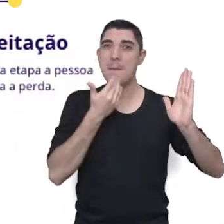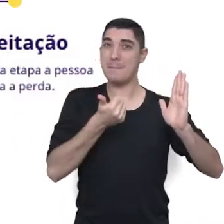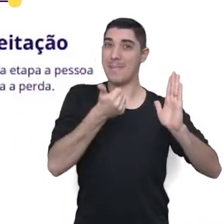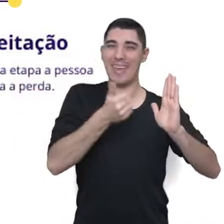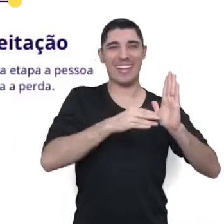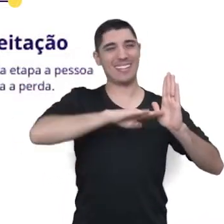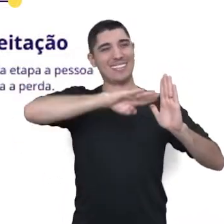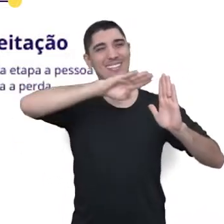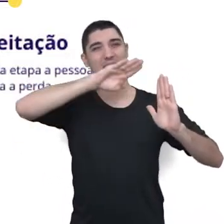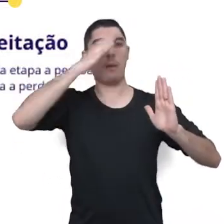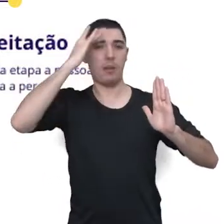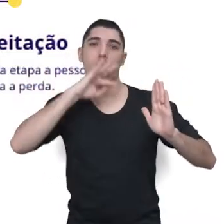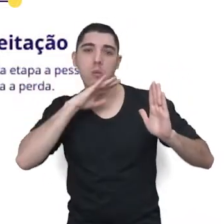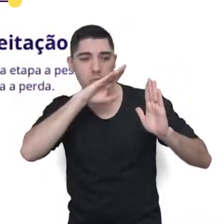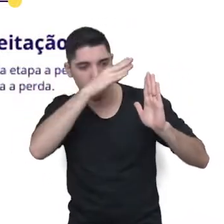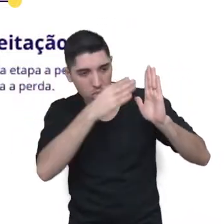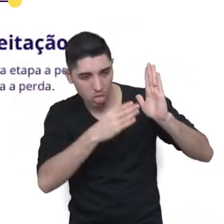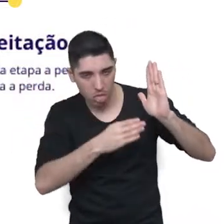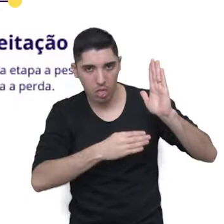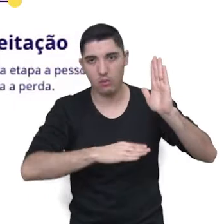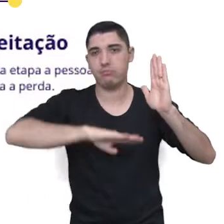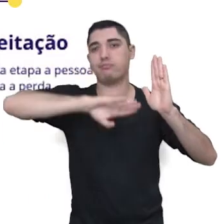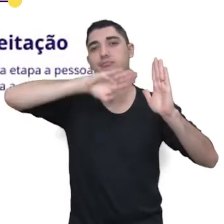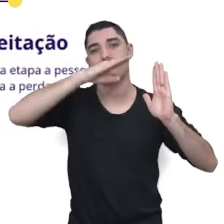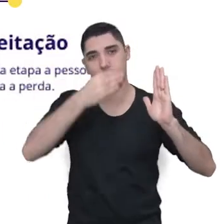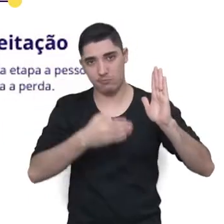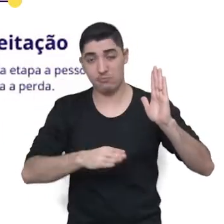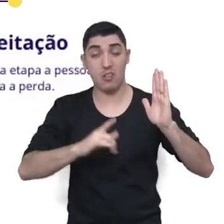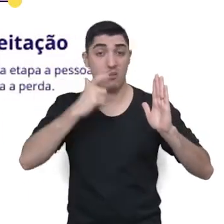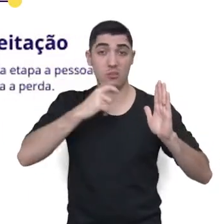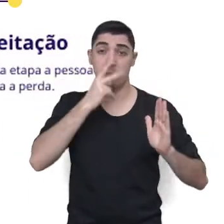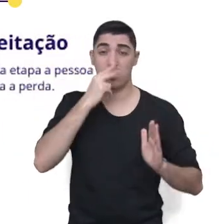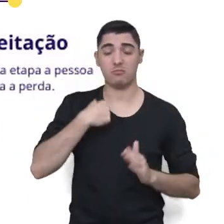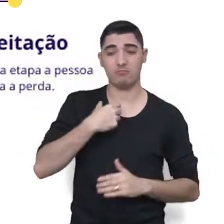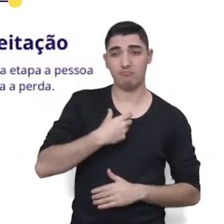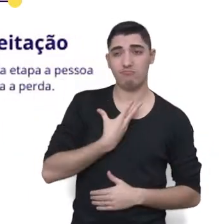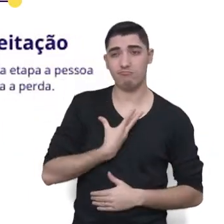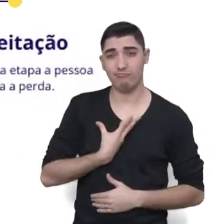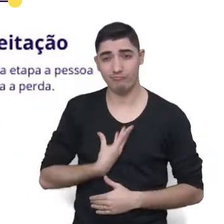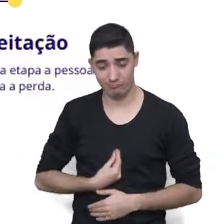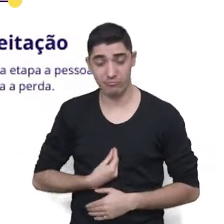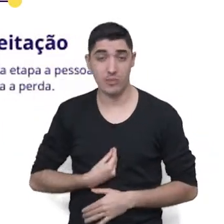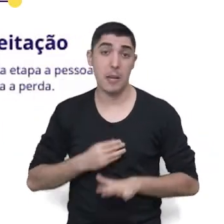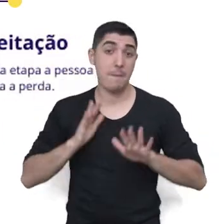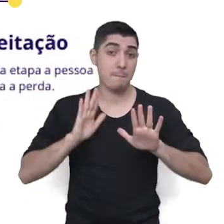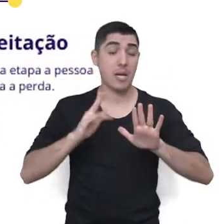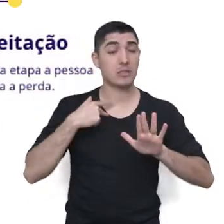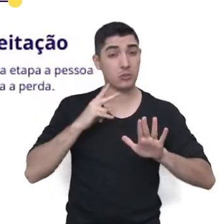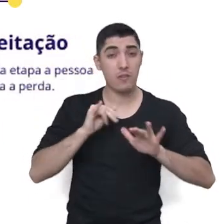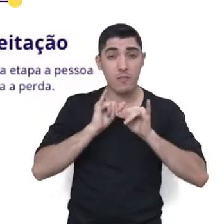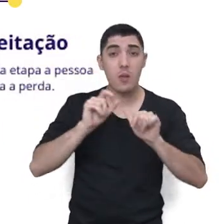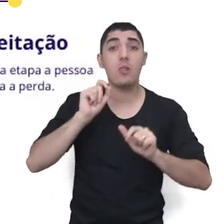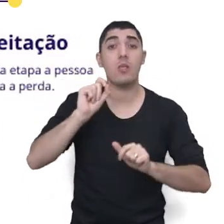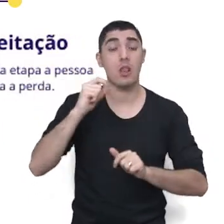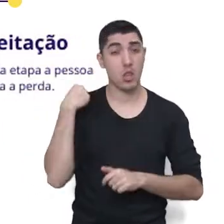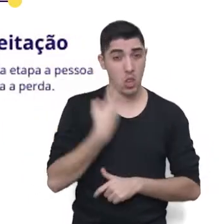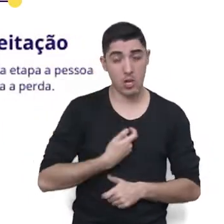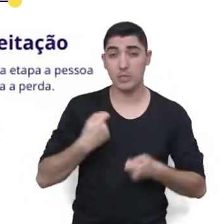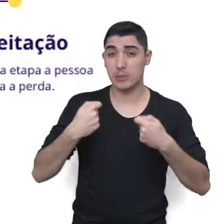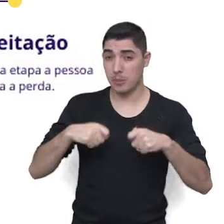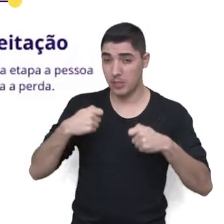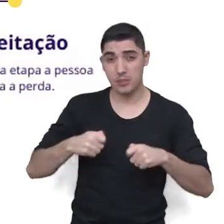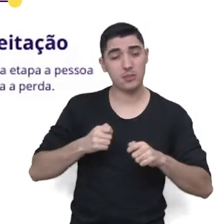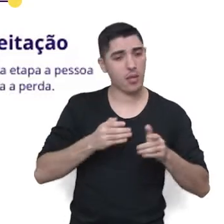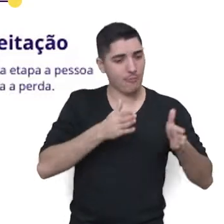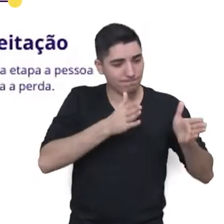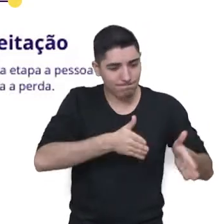estar melhor, amanhã eu fico ruim. De novo, fico abatida. Mas eu costumo dizer que a gente precisa passar por